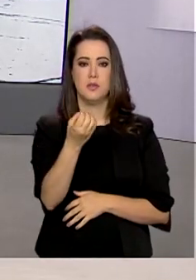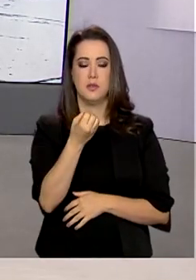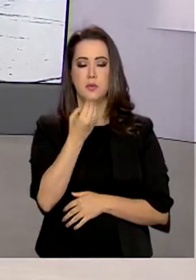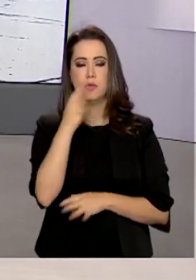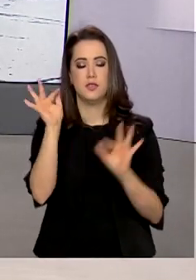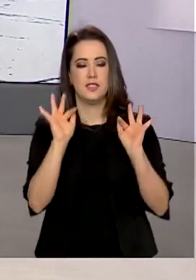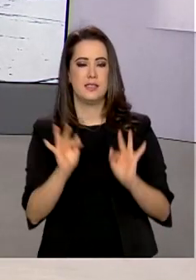tchau. Tchau.